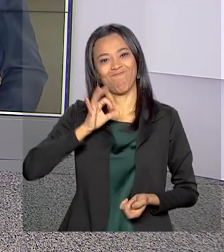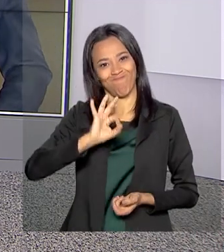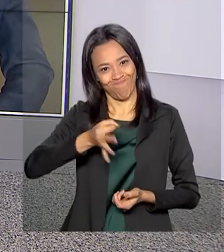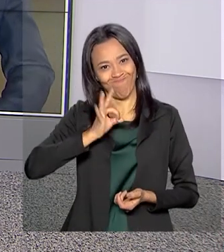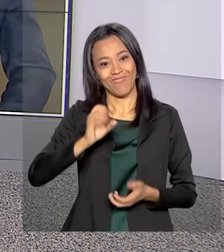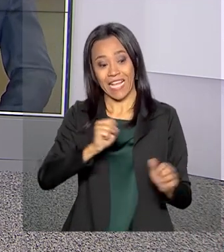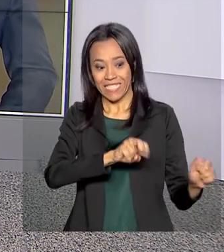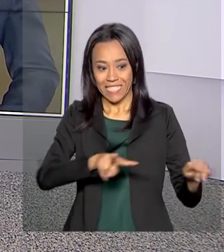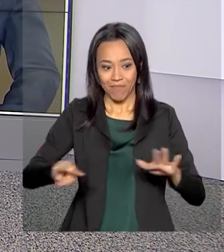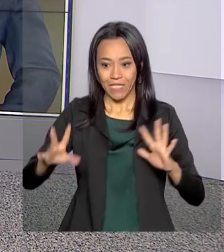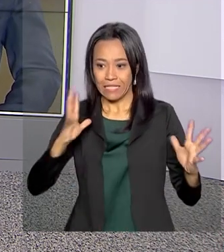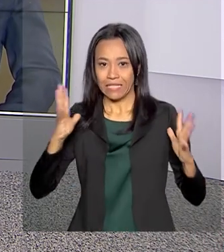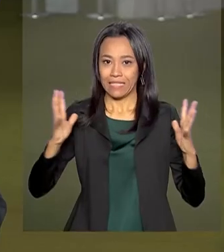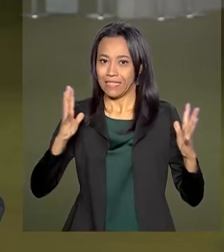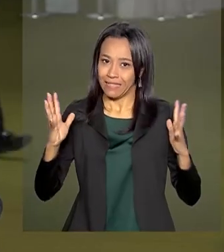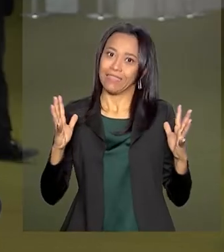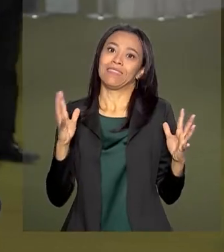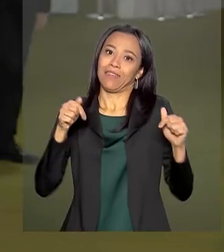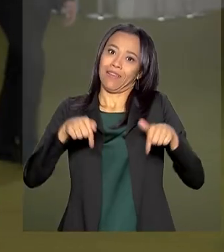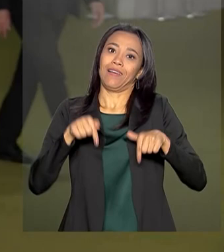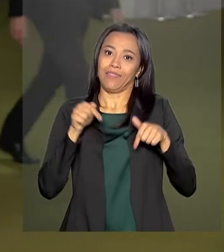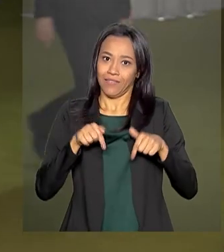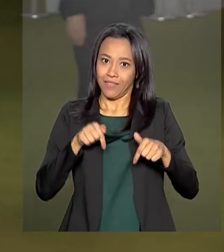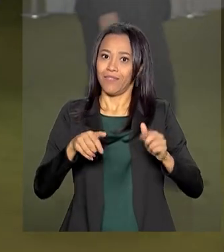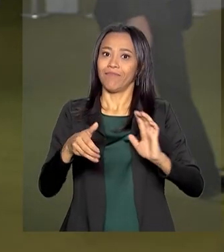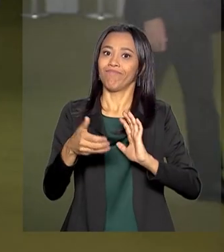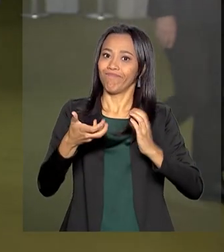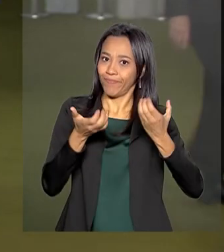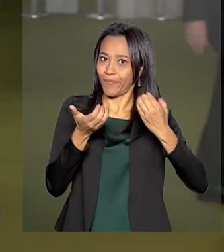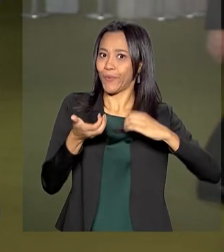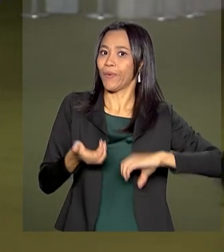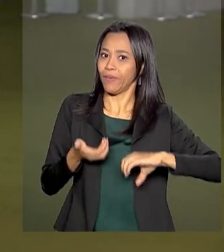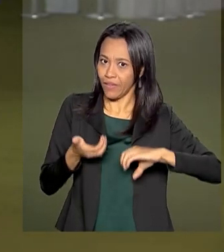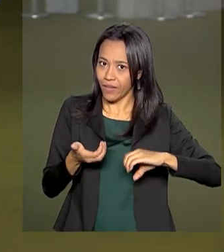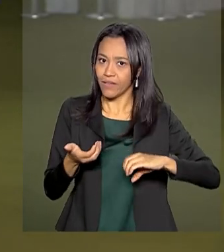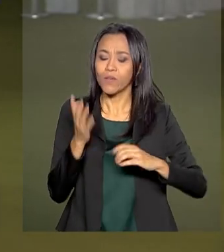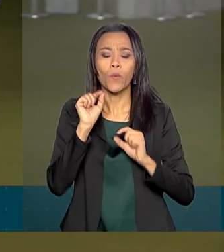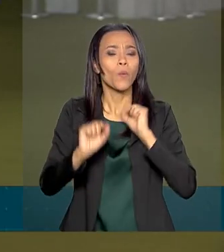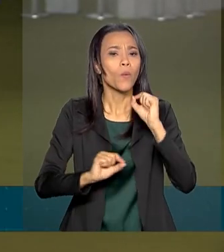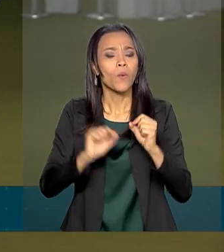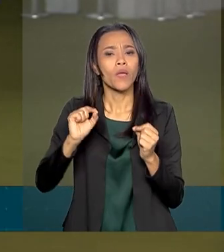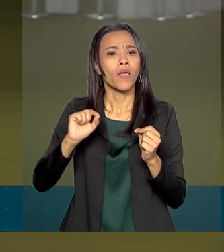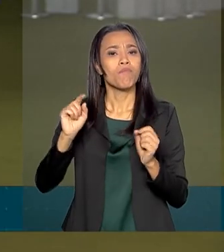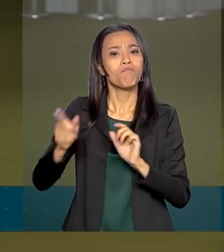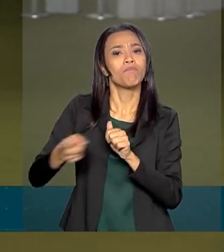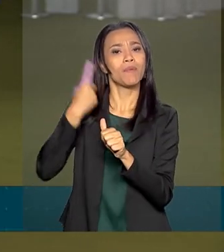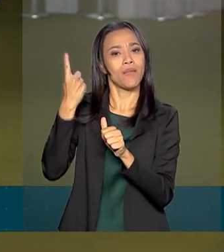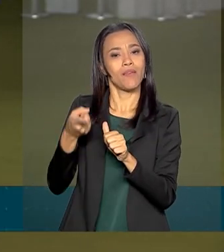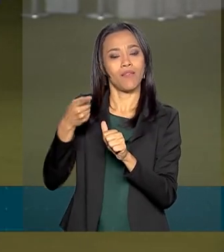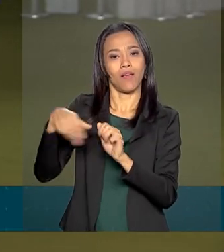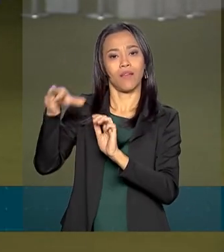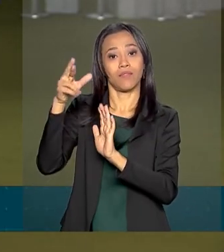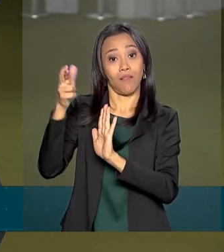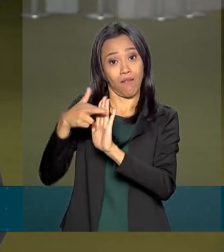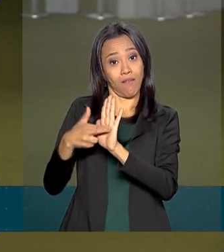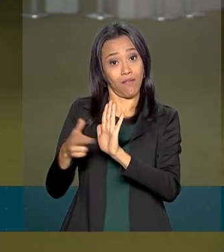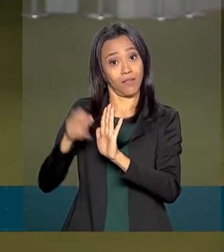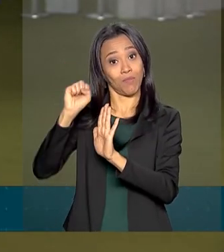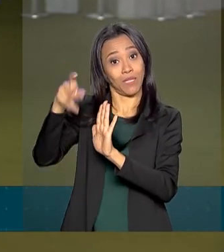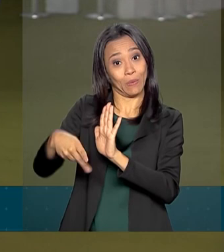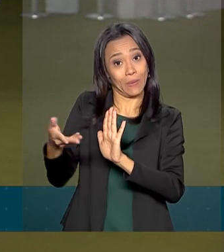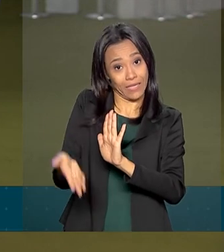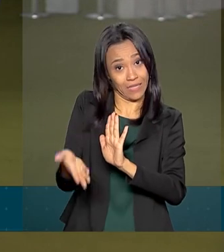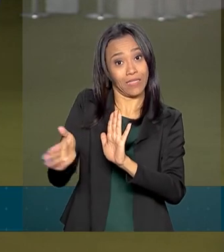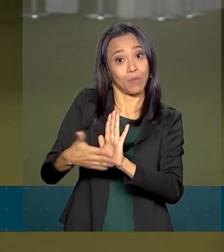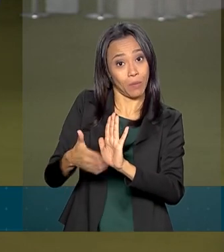semana deve ser bastante agitada aqui no Congresso Nacional, começando pela reforma da Previdência. O presidente da Casa da